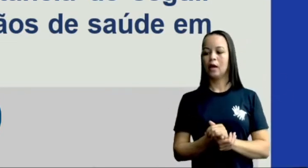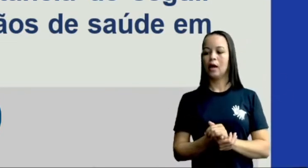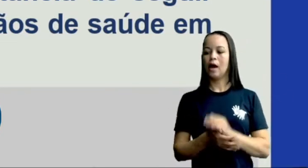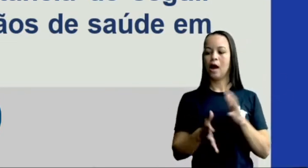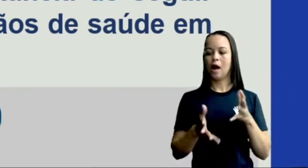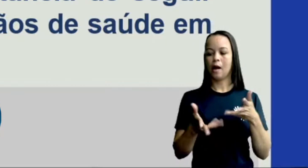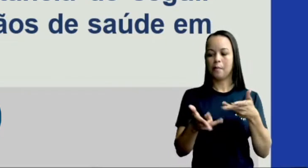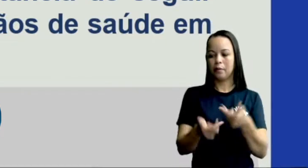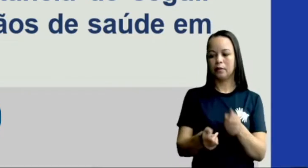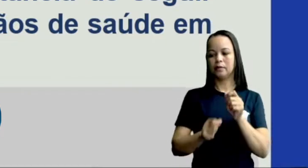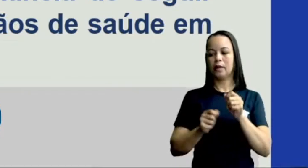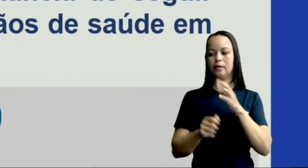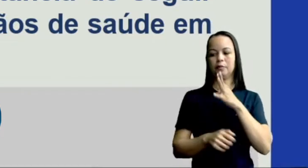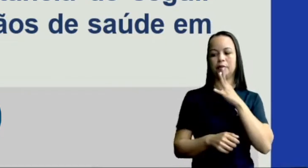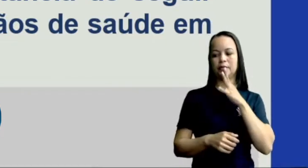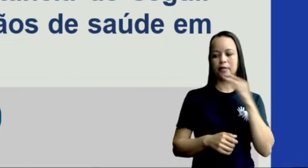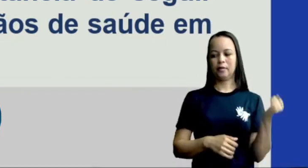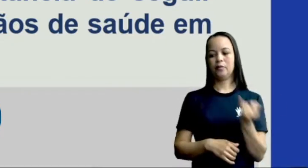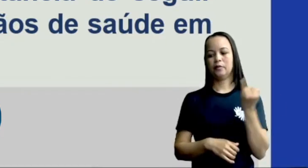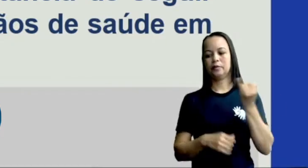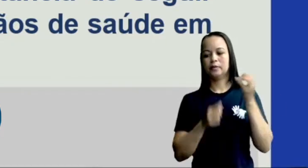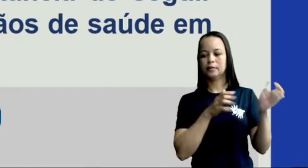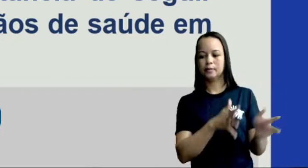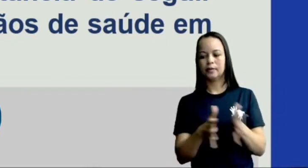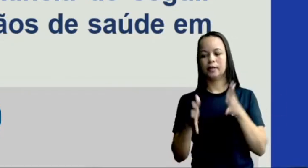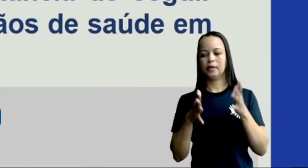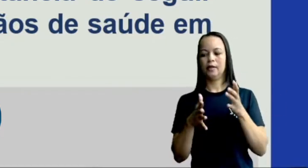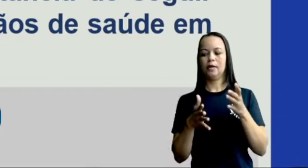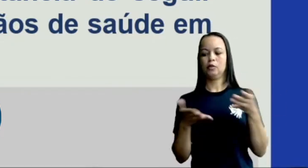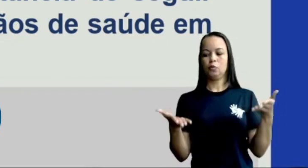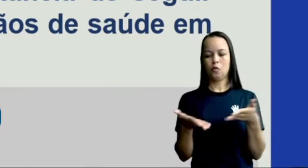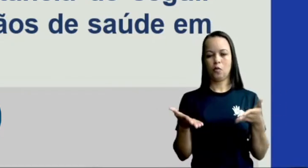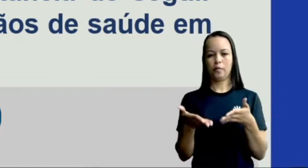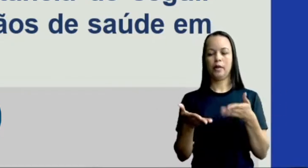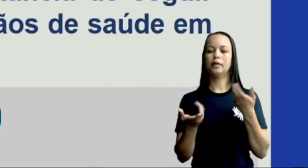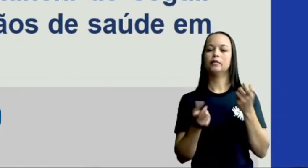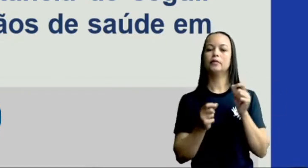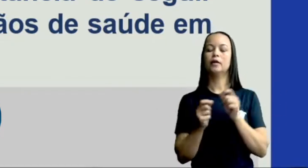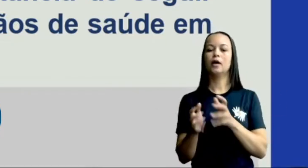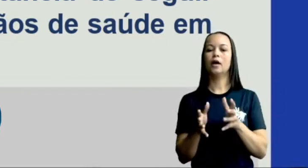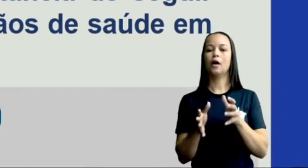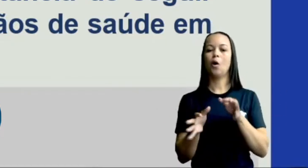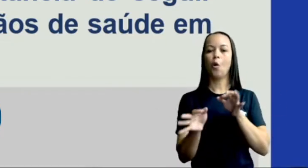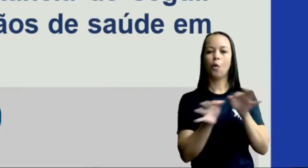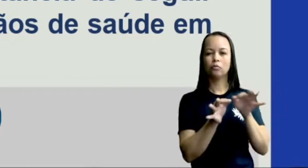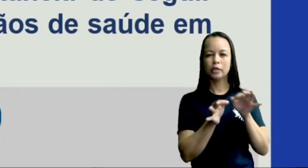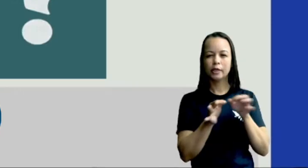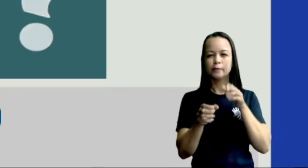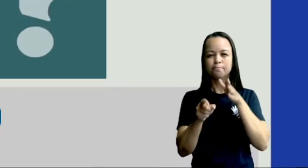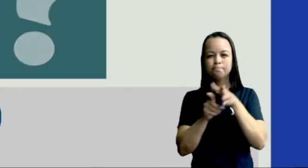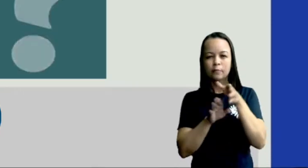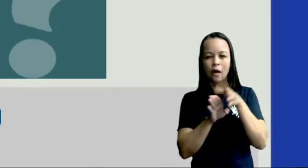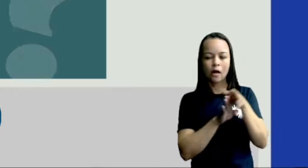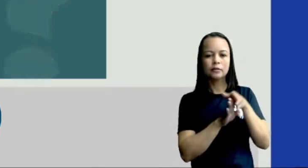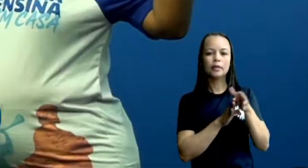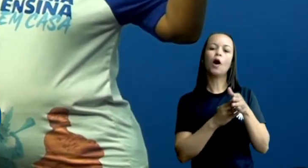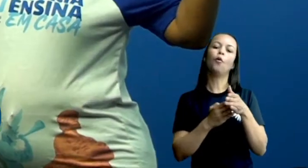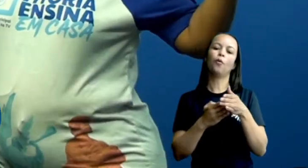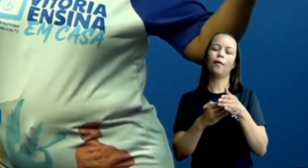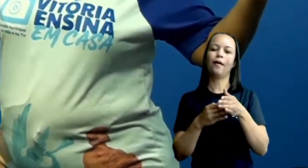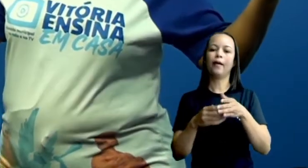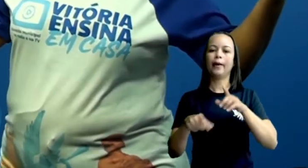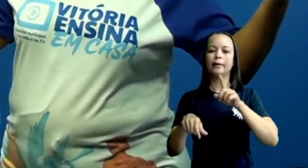atualmente as orientações dos órgãos de saúde em tempos de pandemia. Mas,